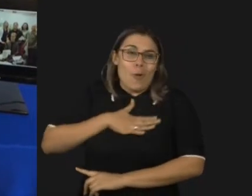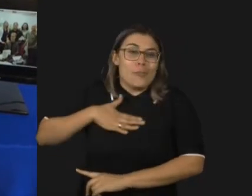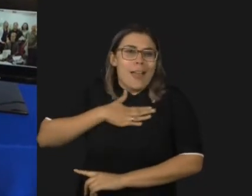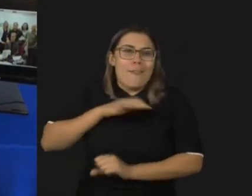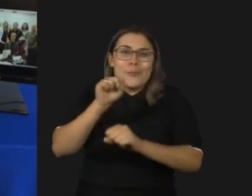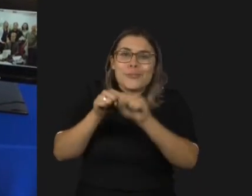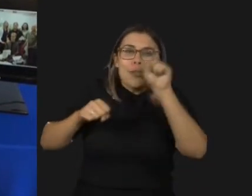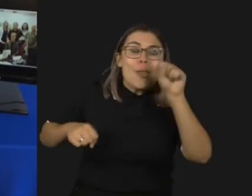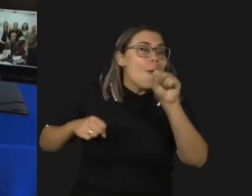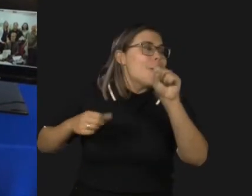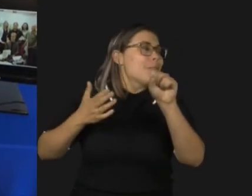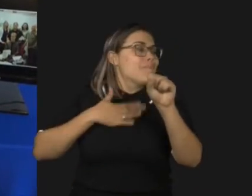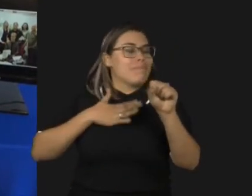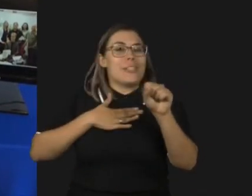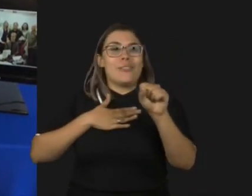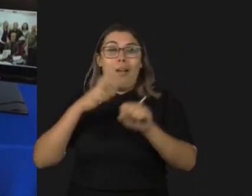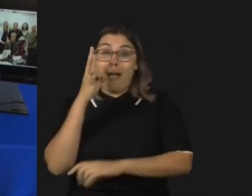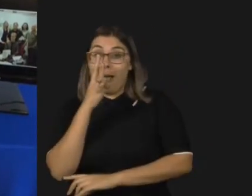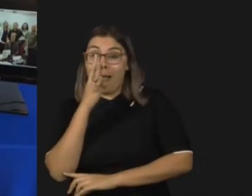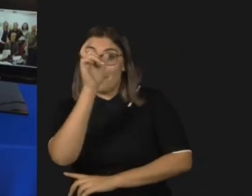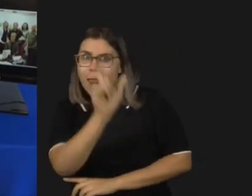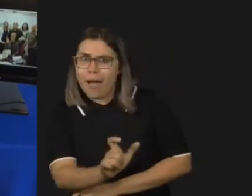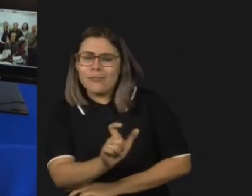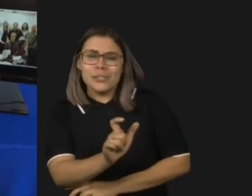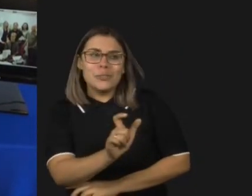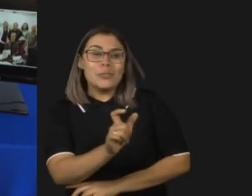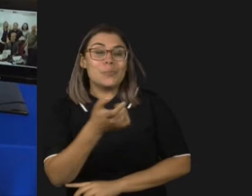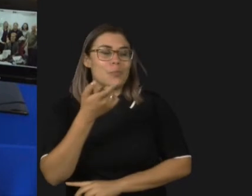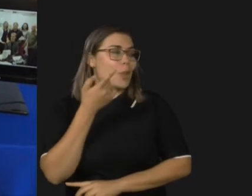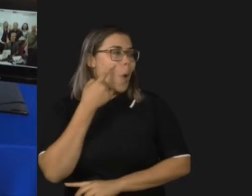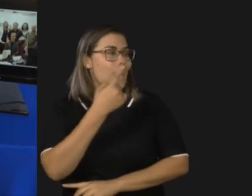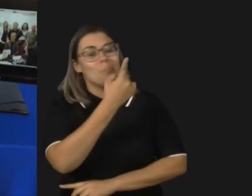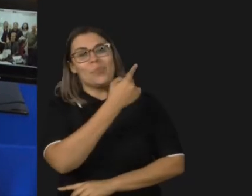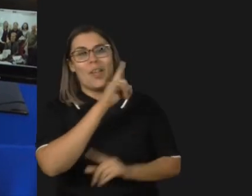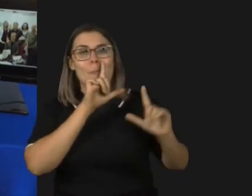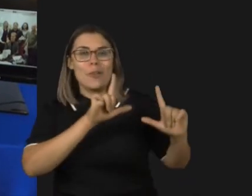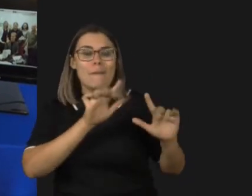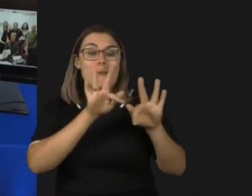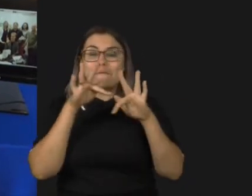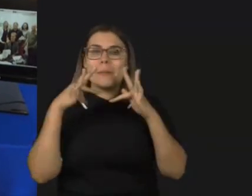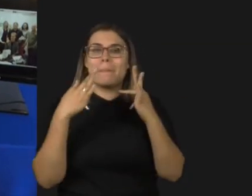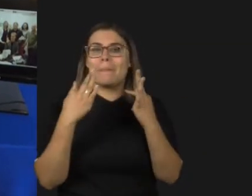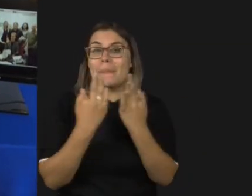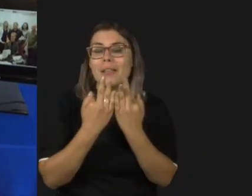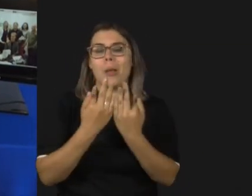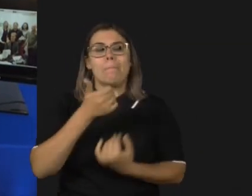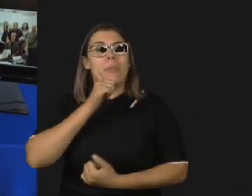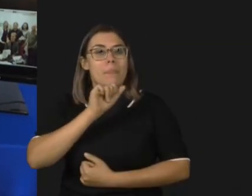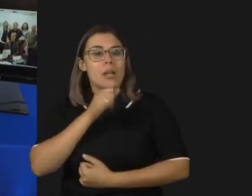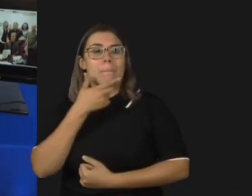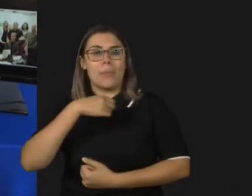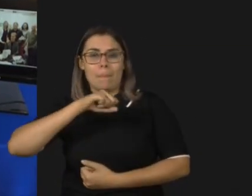eu trouxe uma imagem do meu irmão minha mãe meu pai e minha cunhada atrás de mim